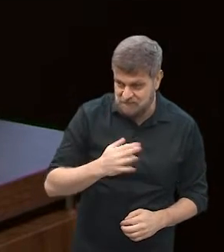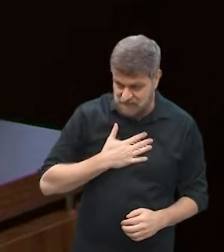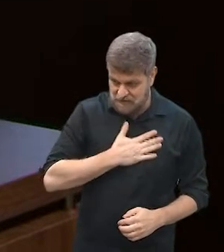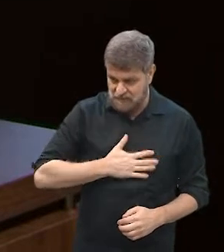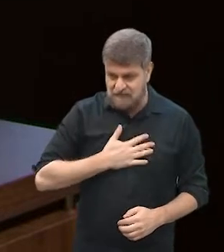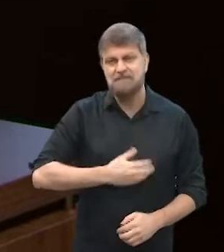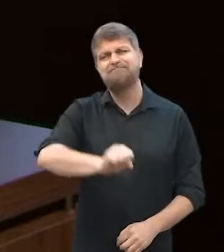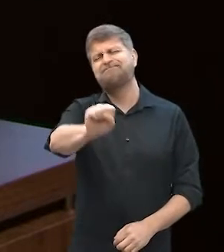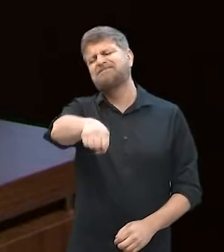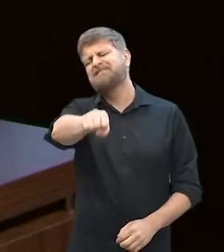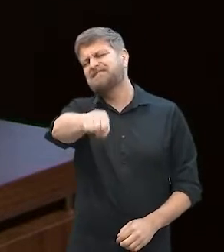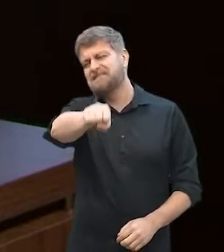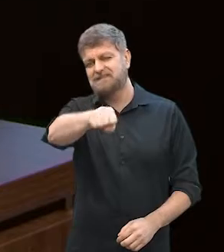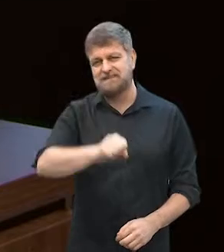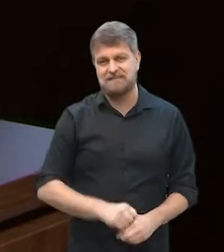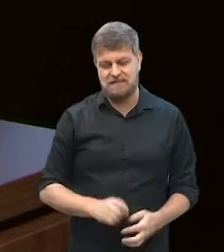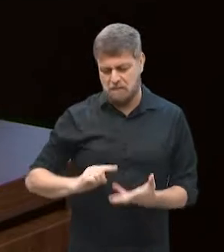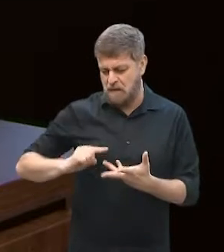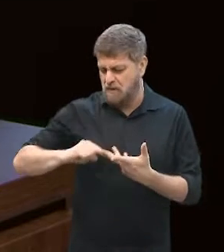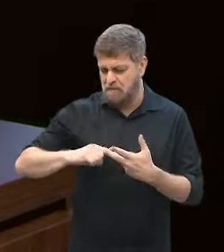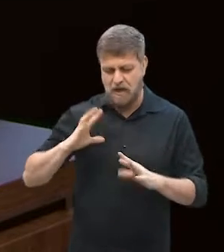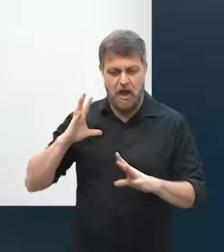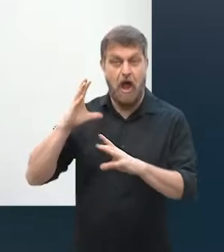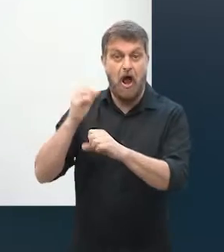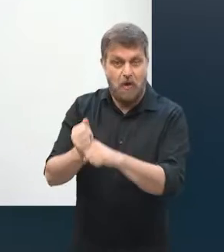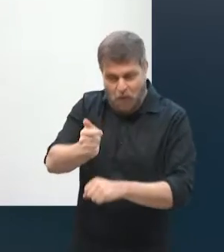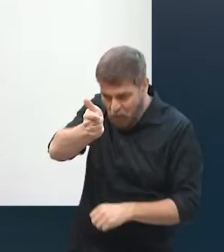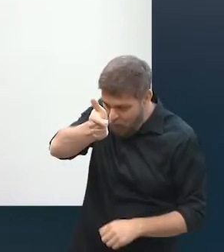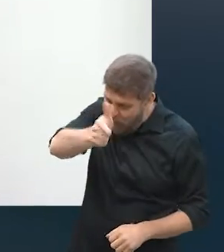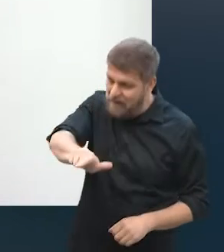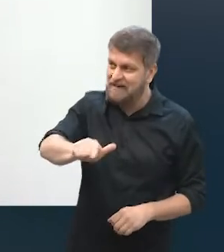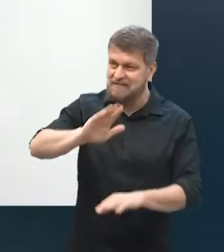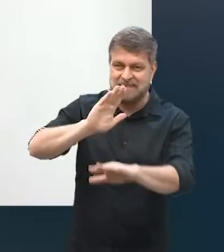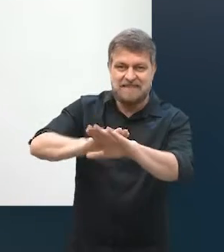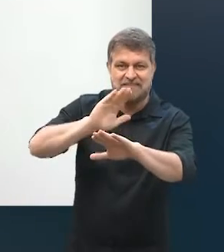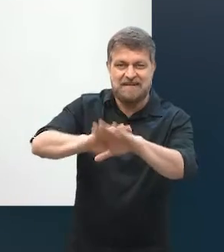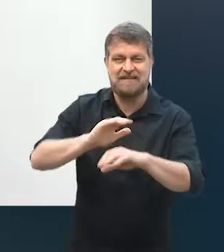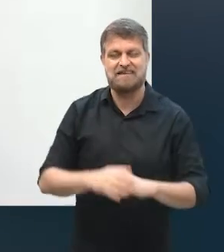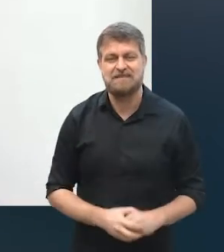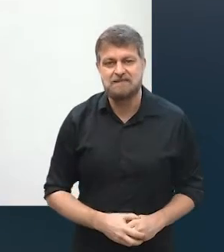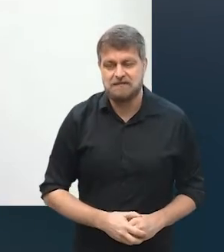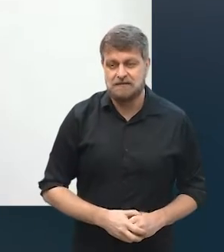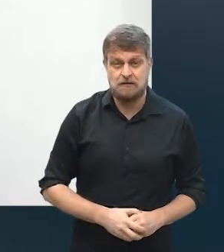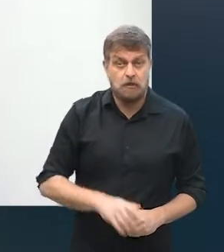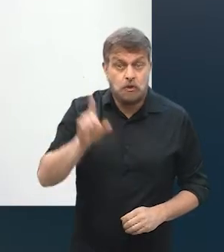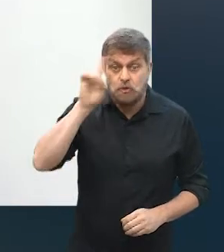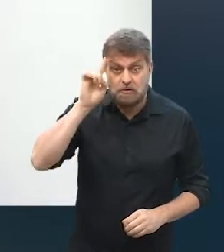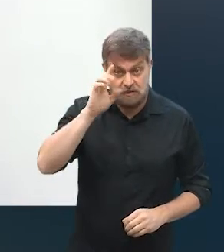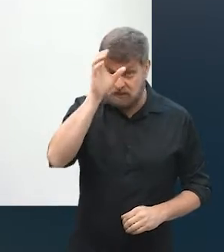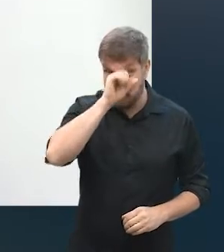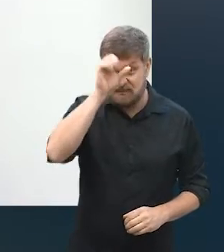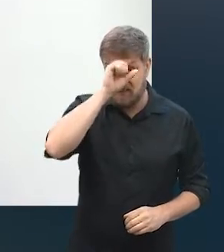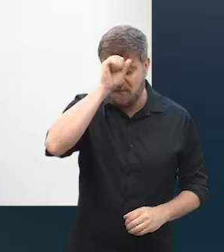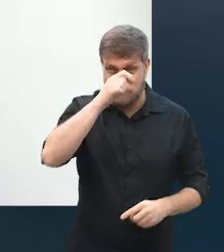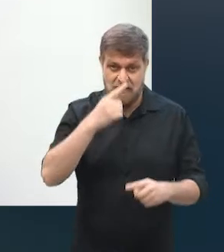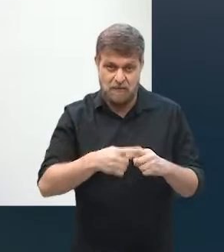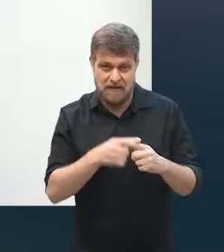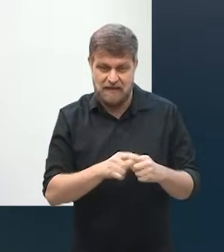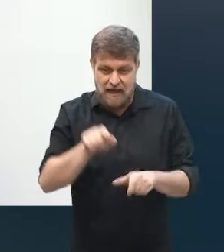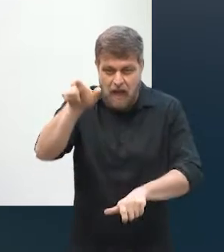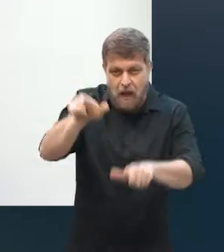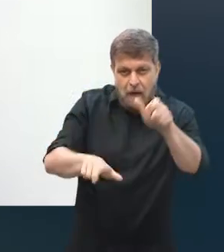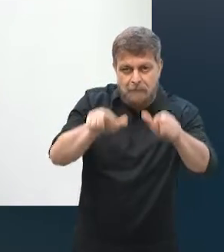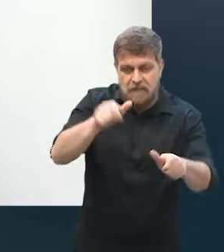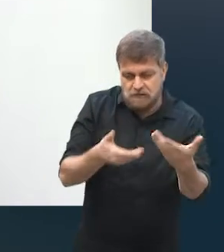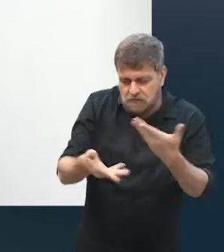Valeu muito a pena. Faria tudo de novo. E a gente aprende todos os dias, né? Que a gente lidar com pessoas